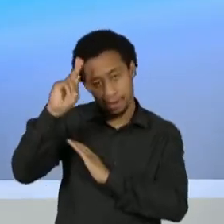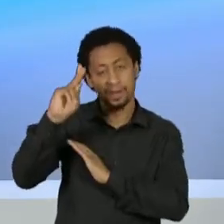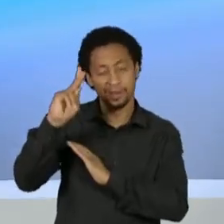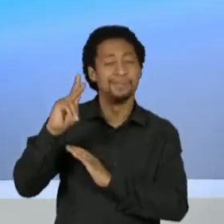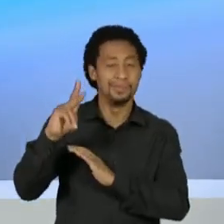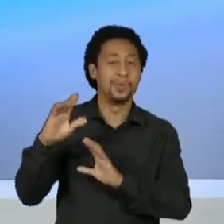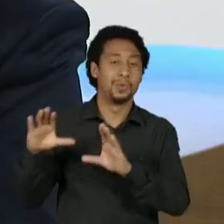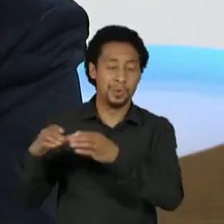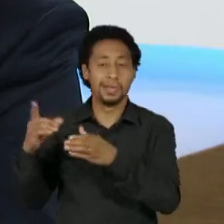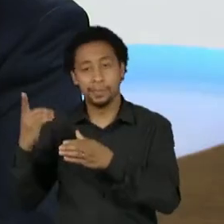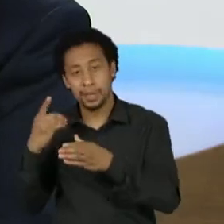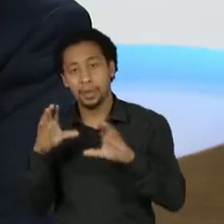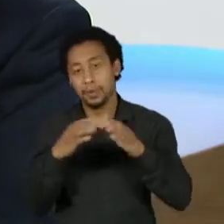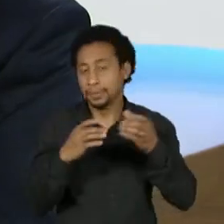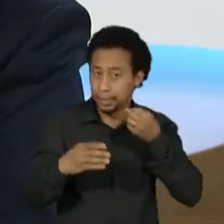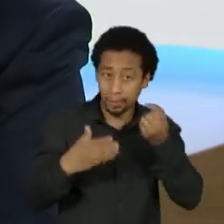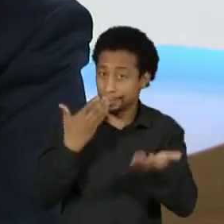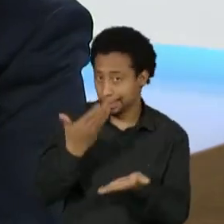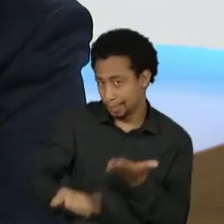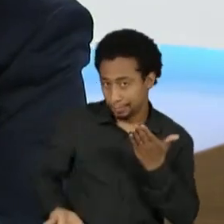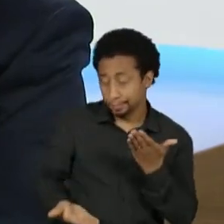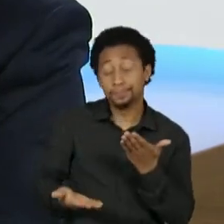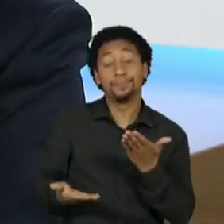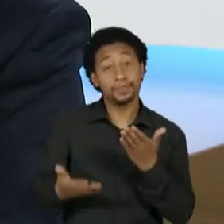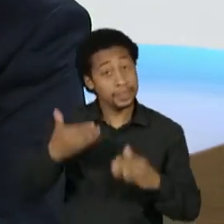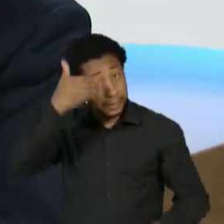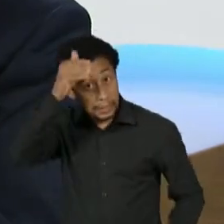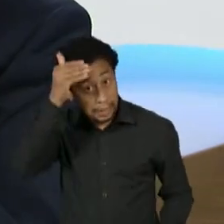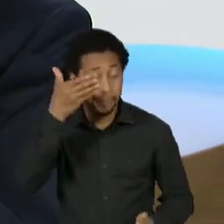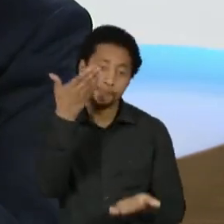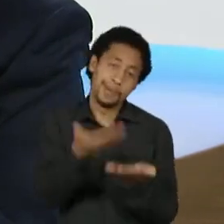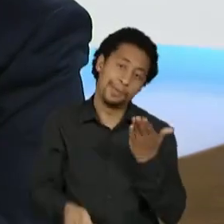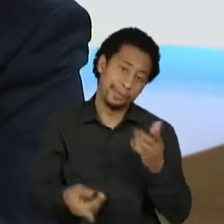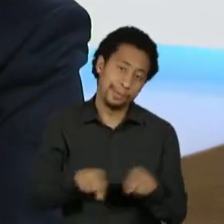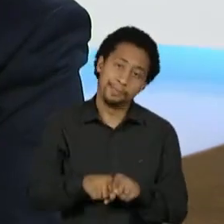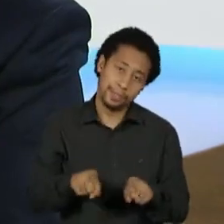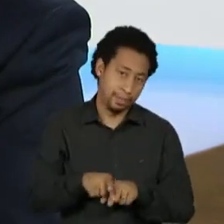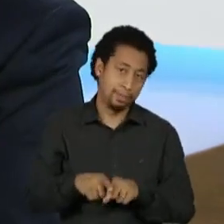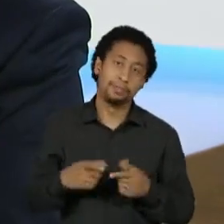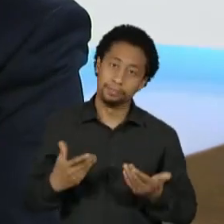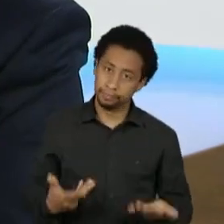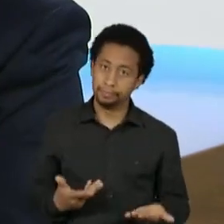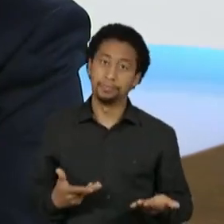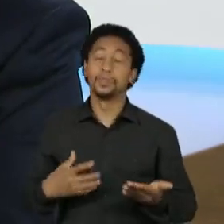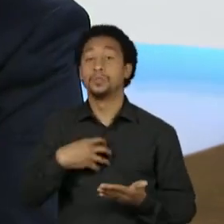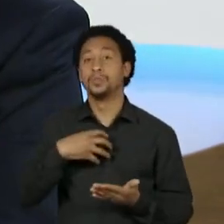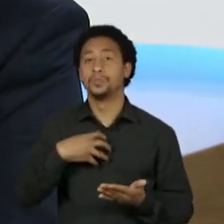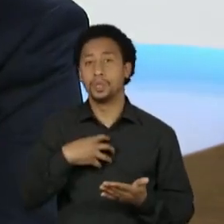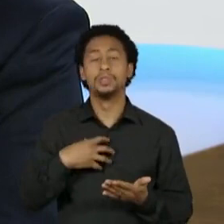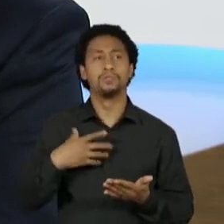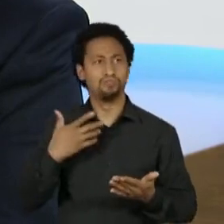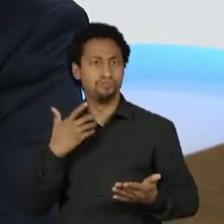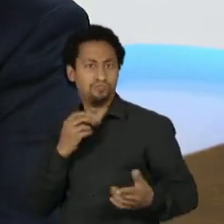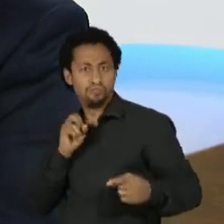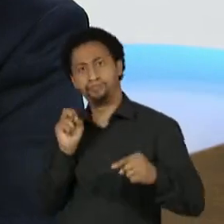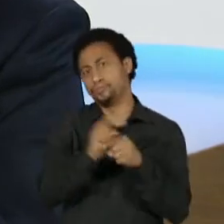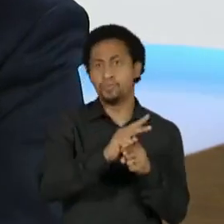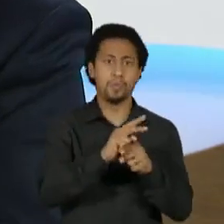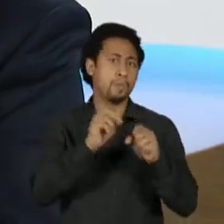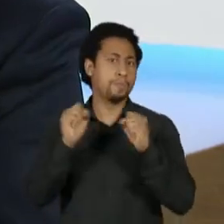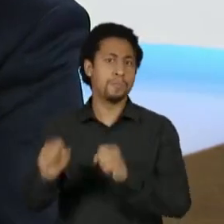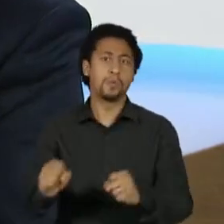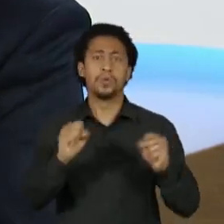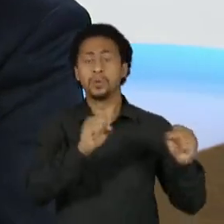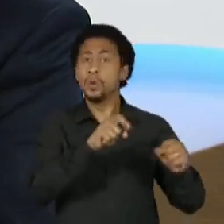um Congresso do Emácio. O Donald Trump perdeu. E a grande dificuldade desses grupos de fora da política, quando eles chegam no poder, é que eles continuam fazendo